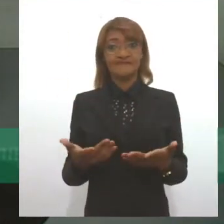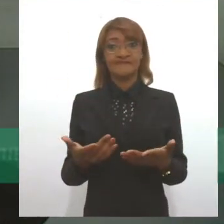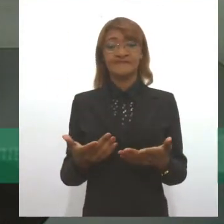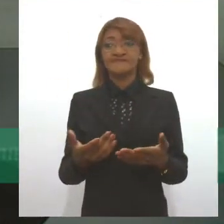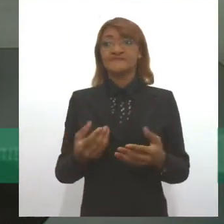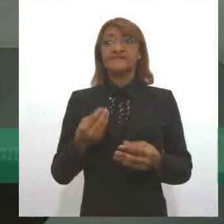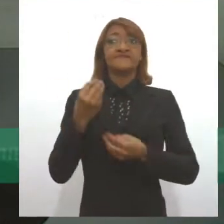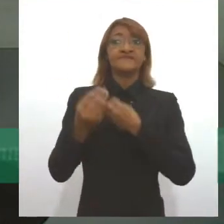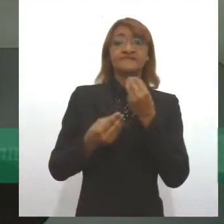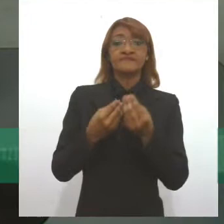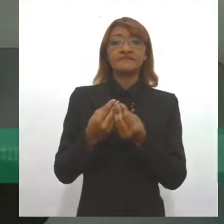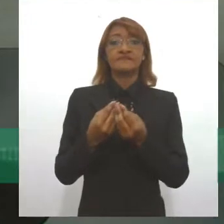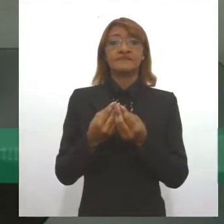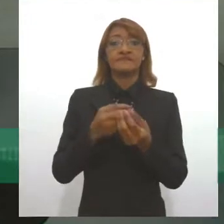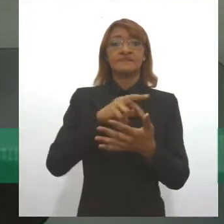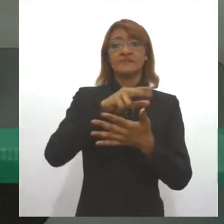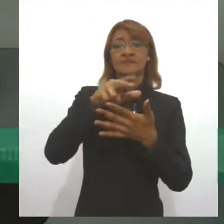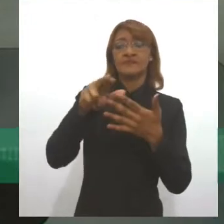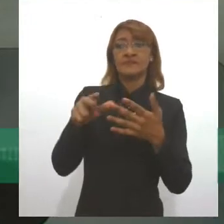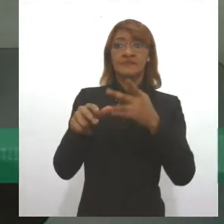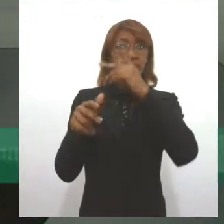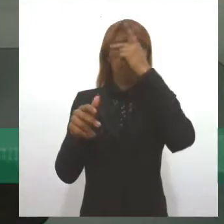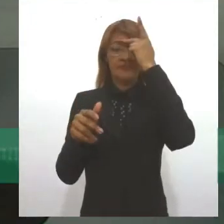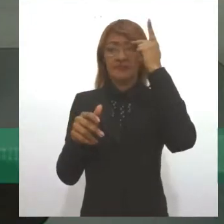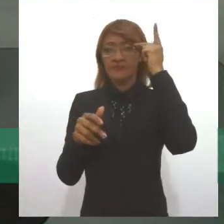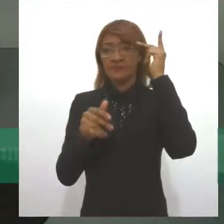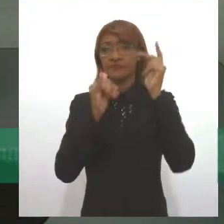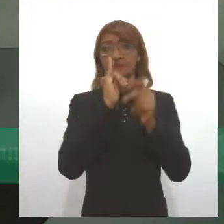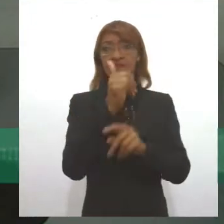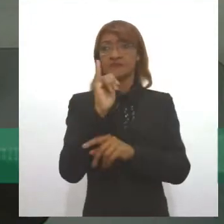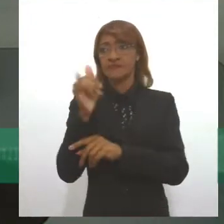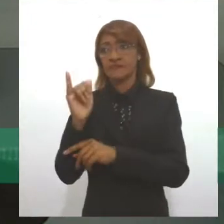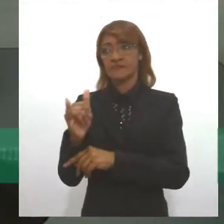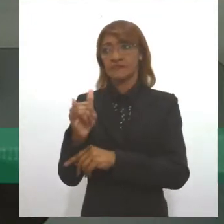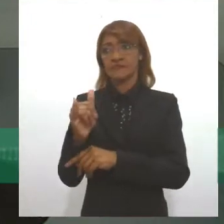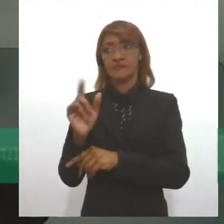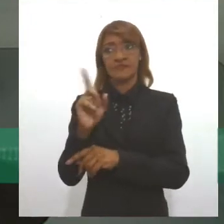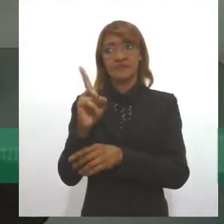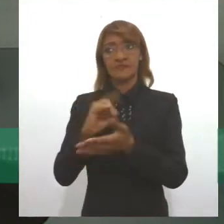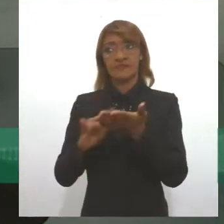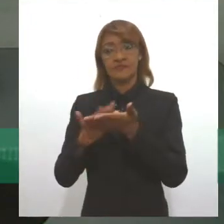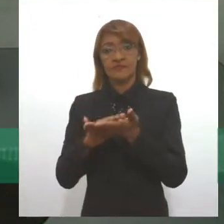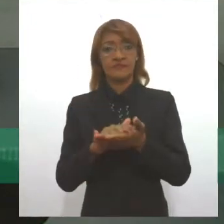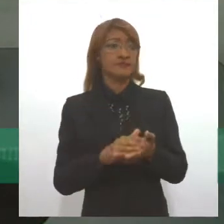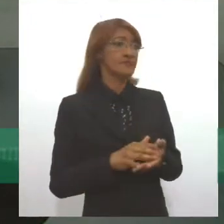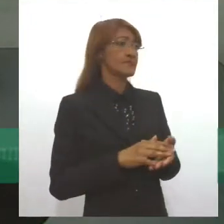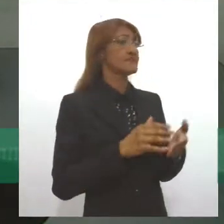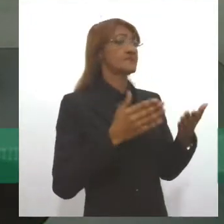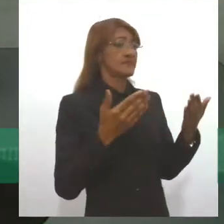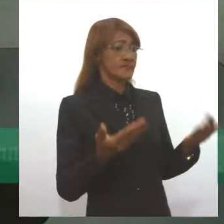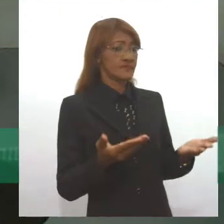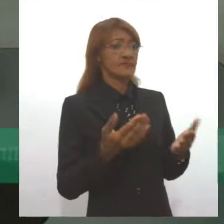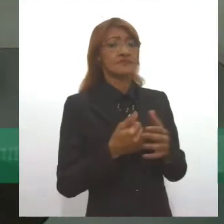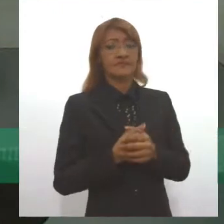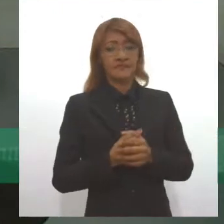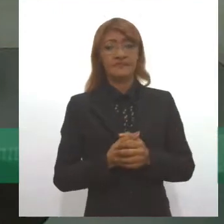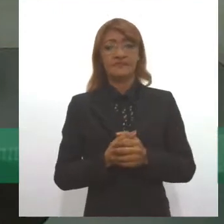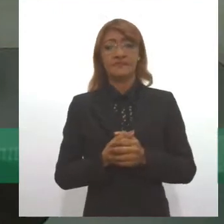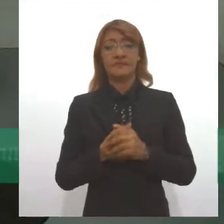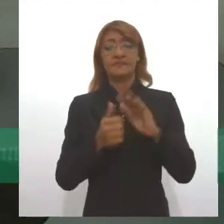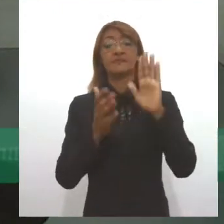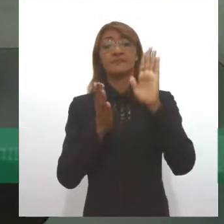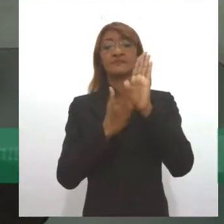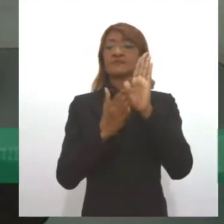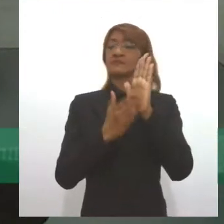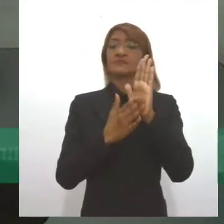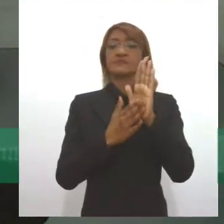que foi contada por diferentes pessoas que muitas vezes não eram ciganas. Pois é, a proposta do estatuto prevê